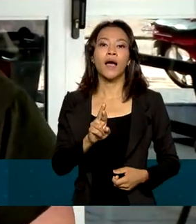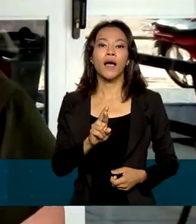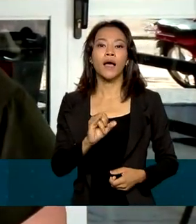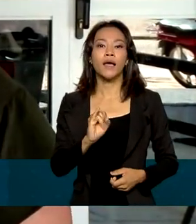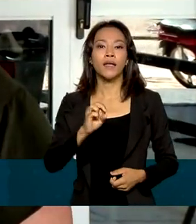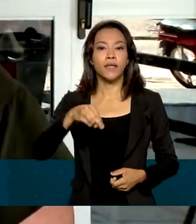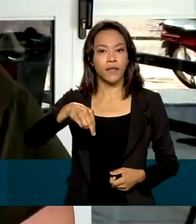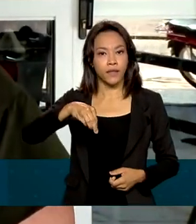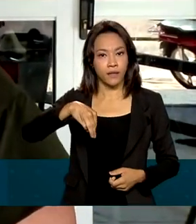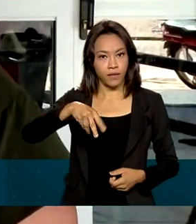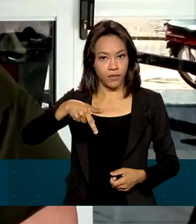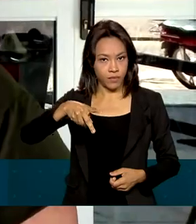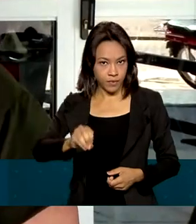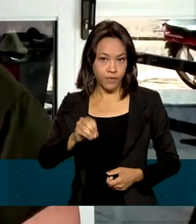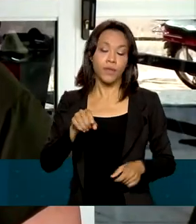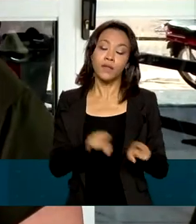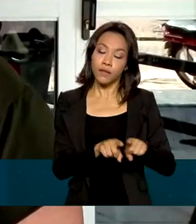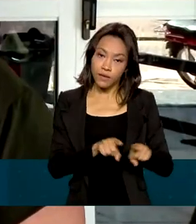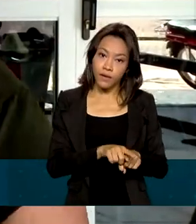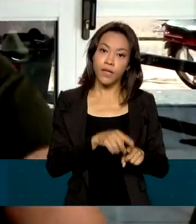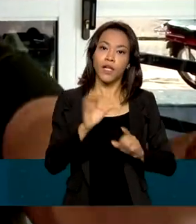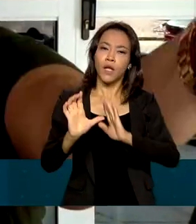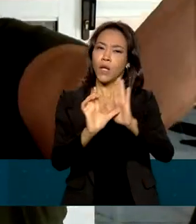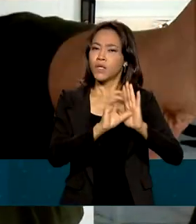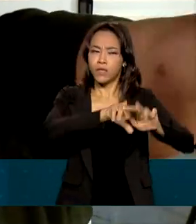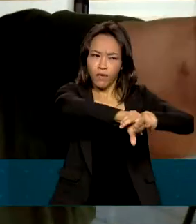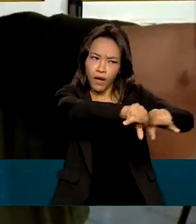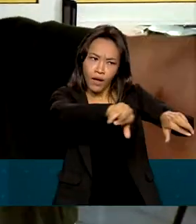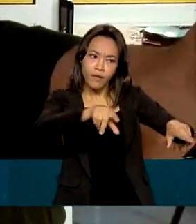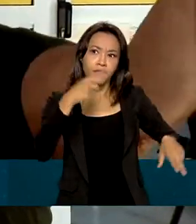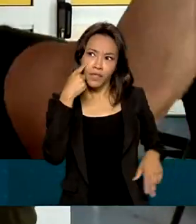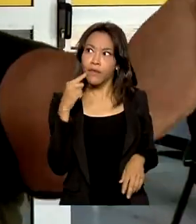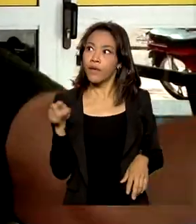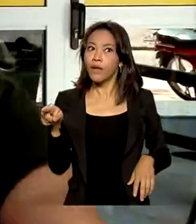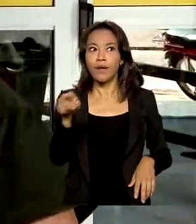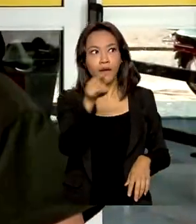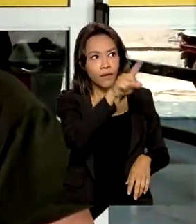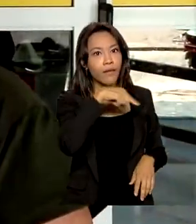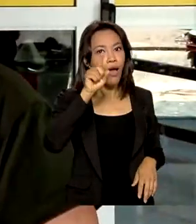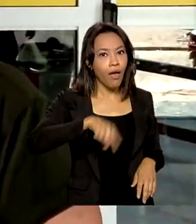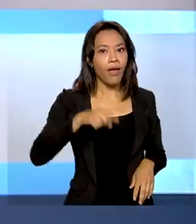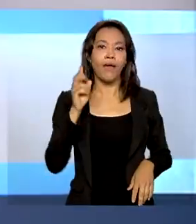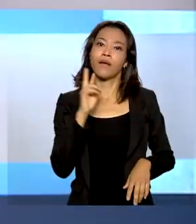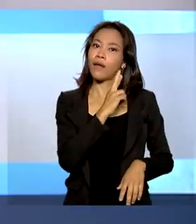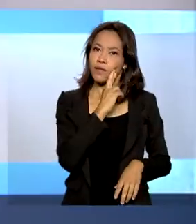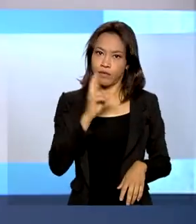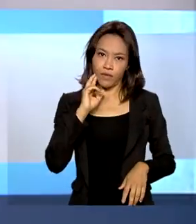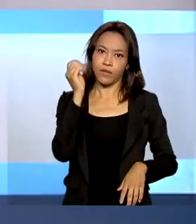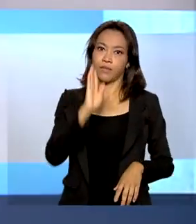brasileira também. Então, tudo isso que você está vendo aí é restaurante brasileiro.